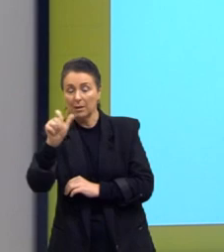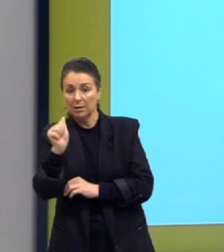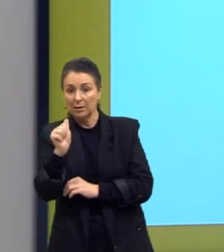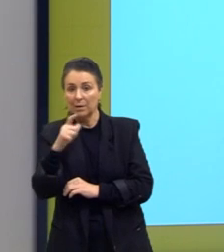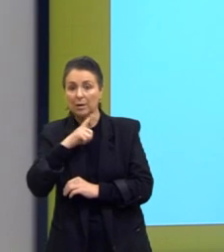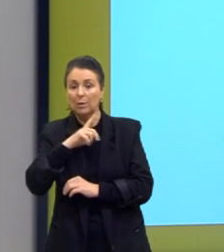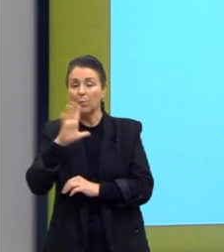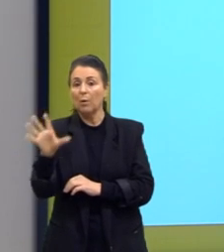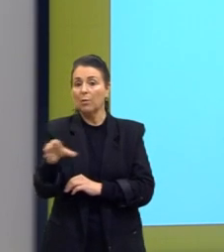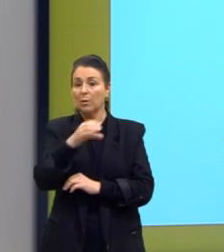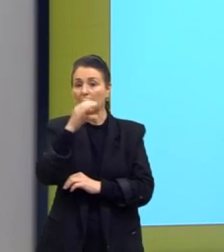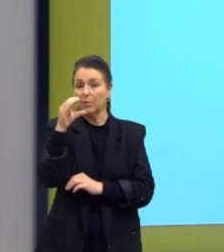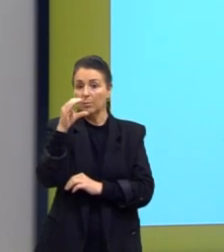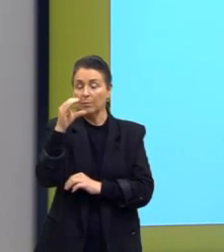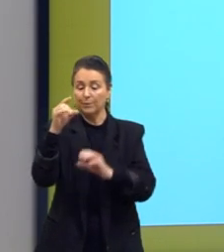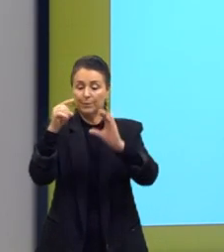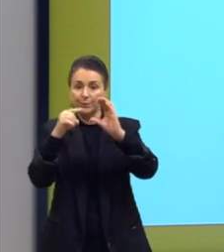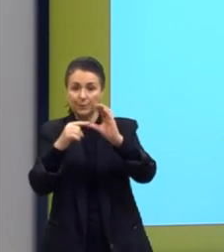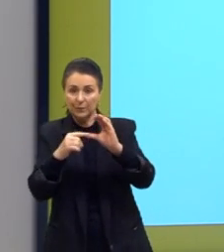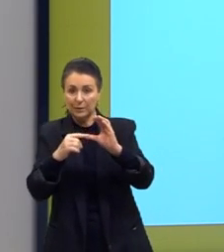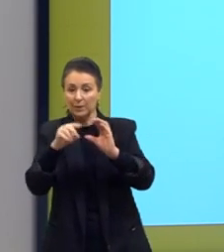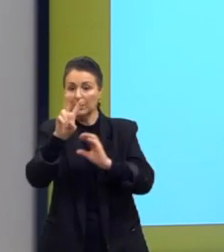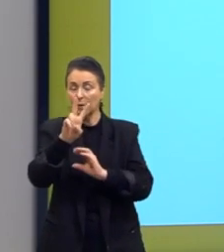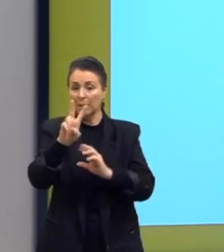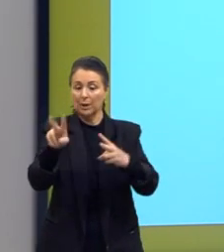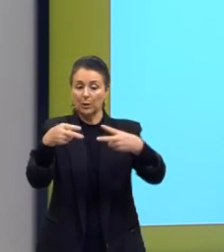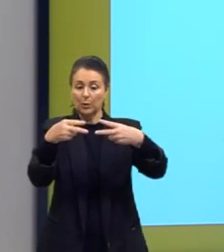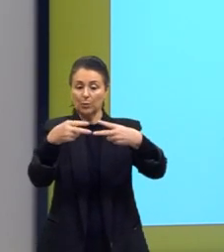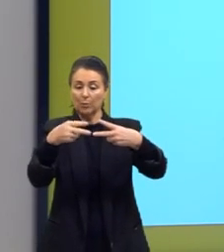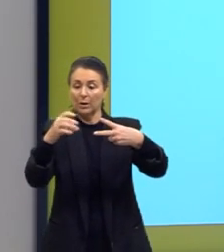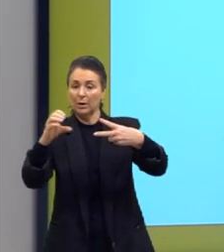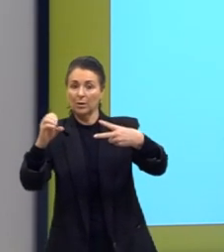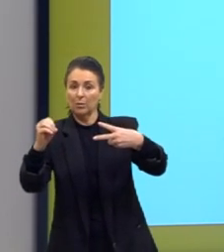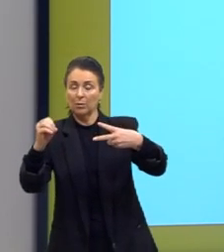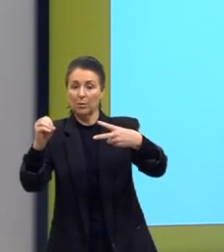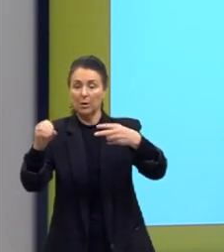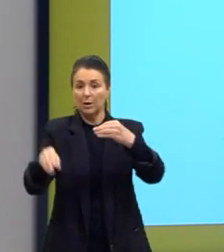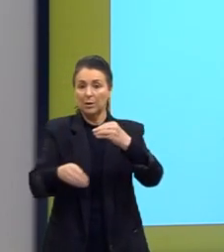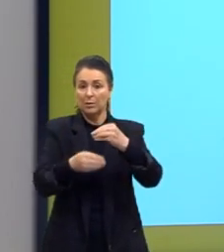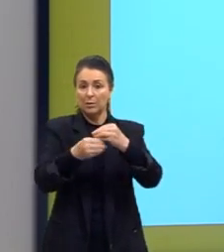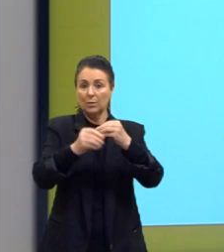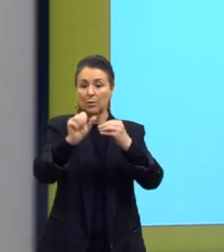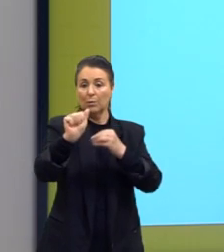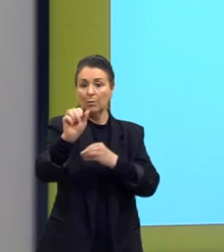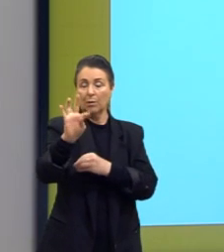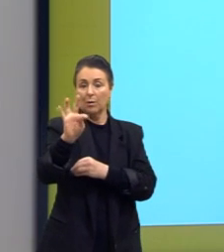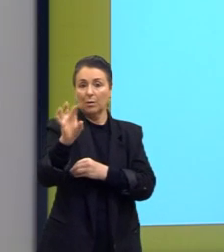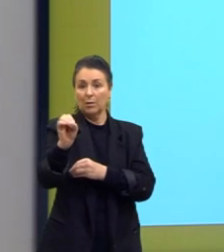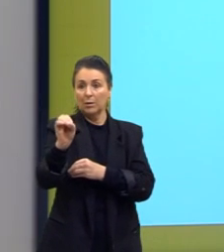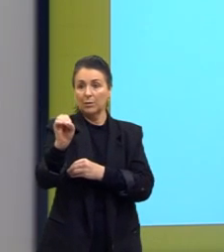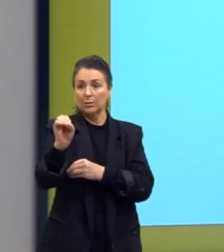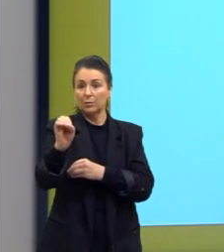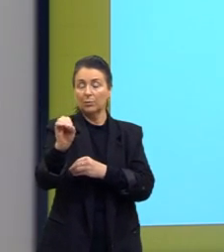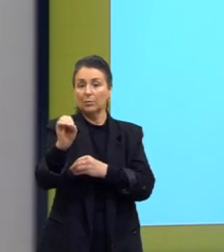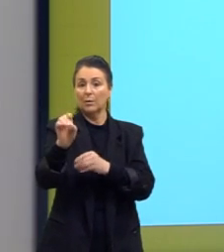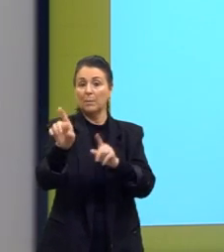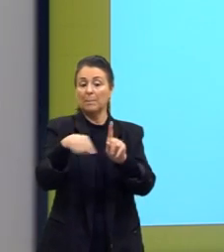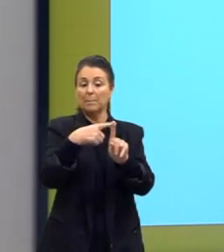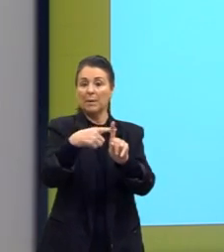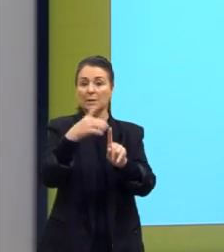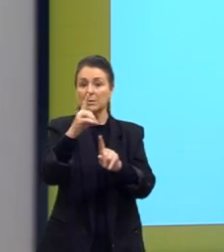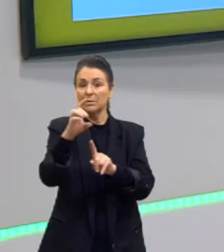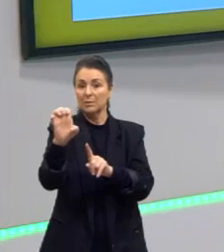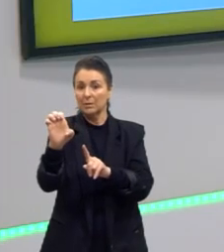cadeia está ligada no carbono da dupla O, e aí adicionar o ato e D, mais o D,